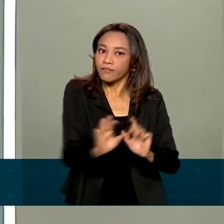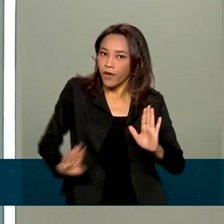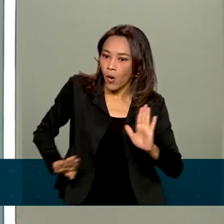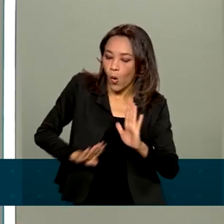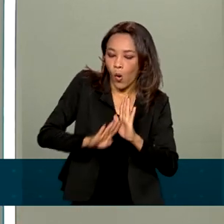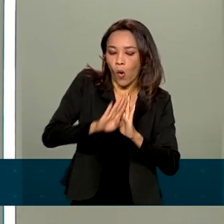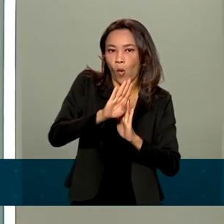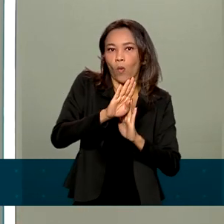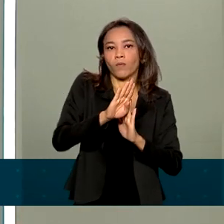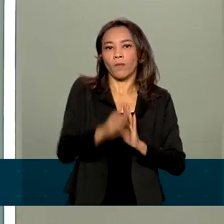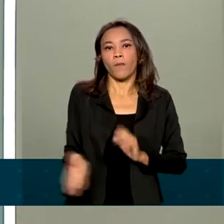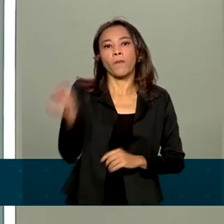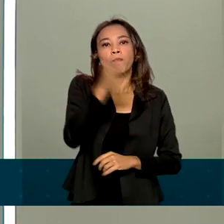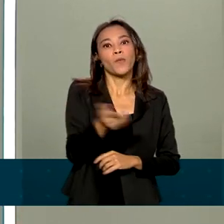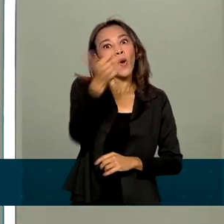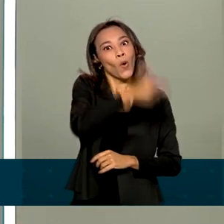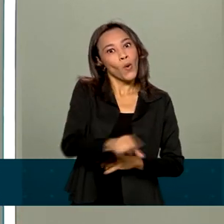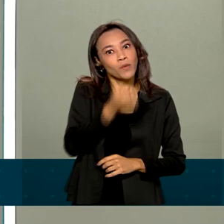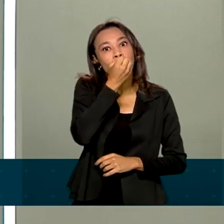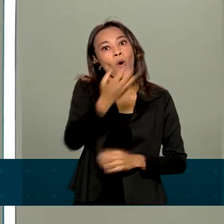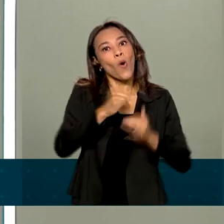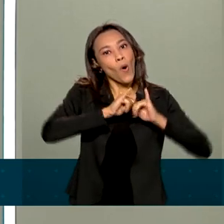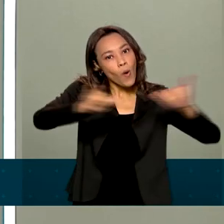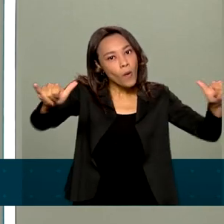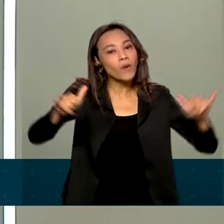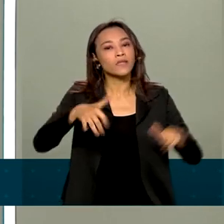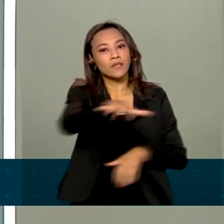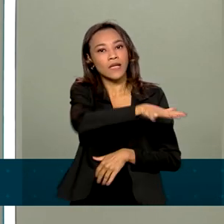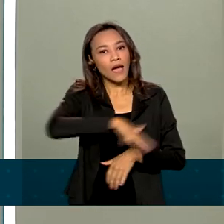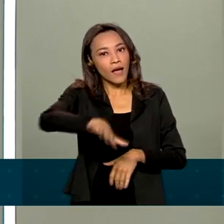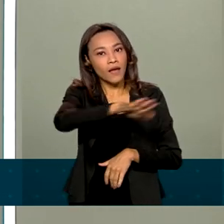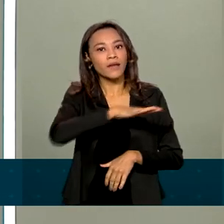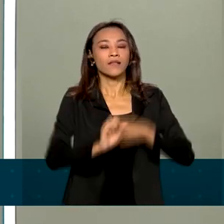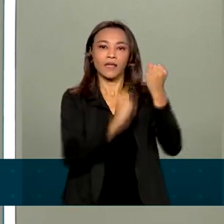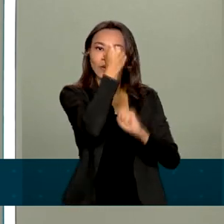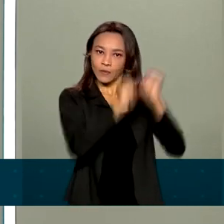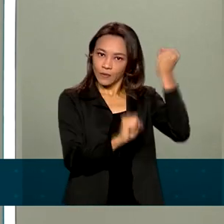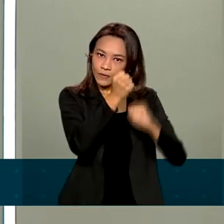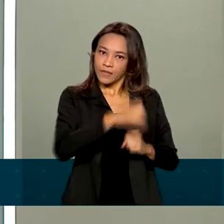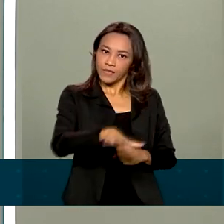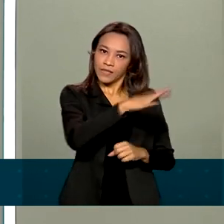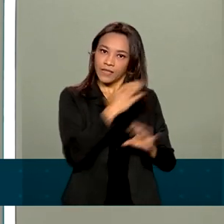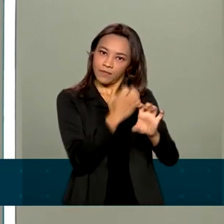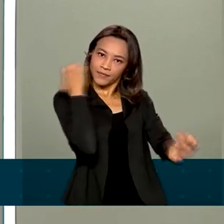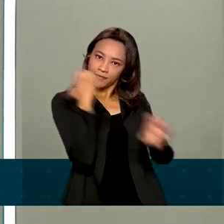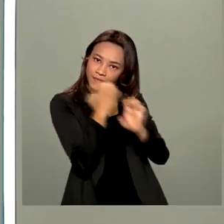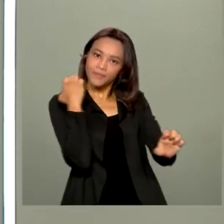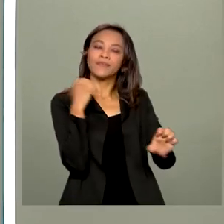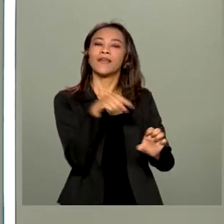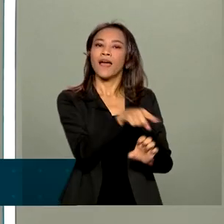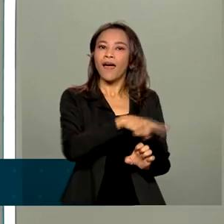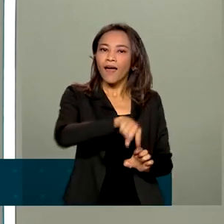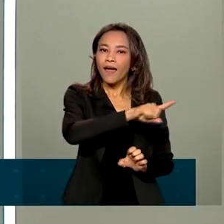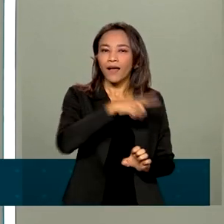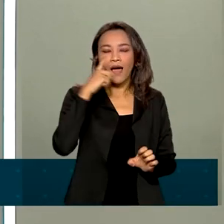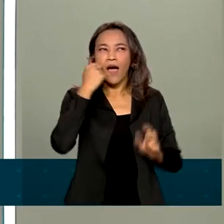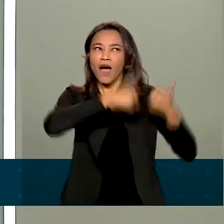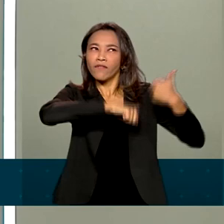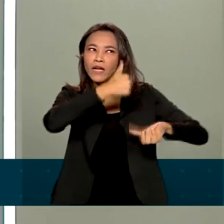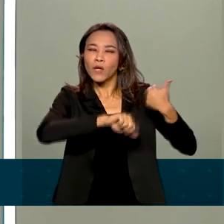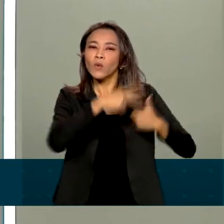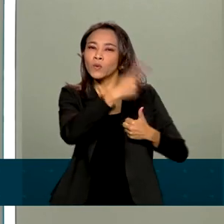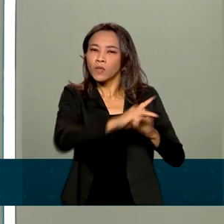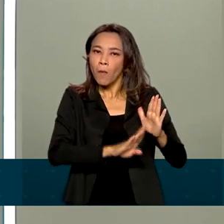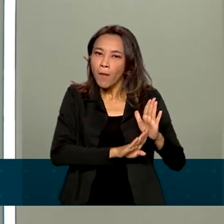Por outro lado, temos boas notícias do setor privado. A indústria de construção civil revisou a sua projeção de